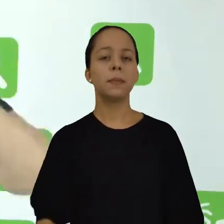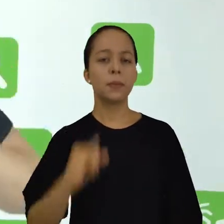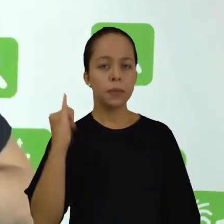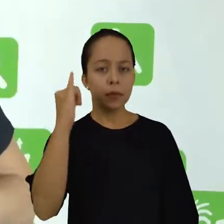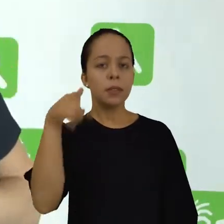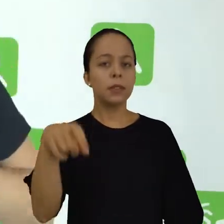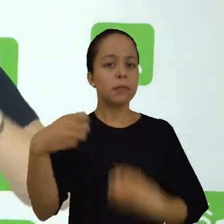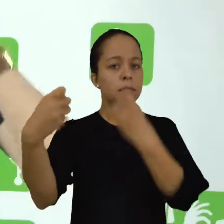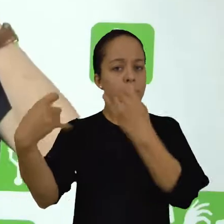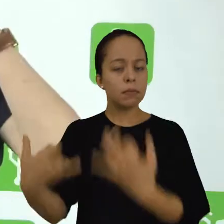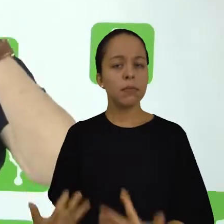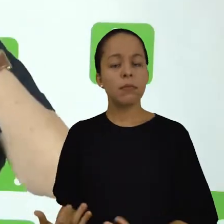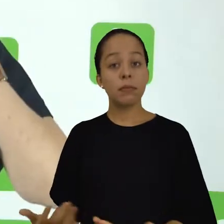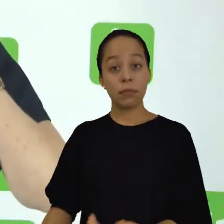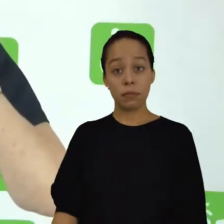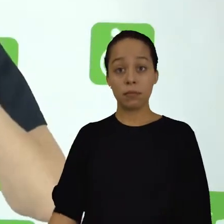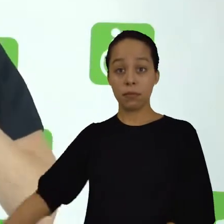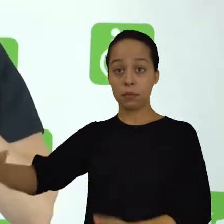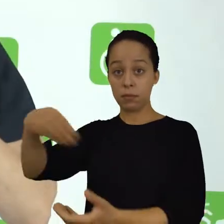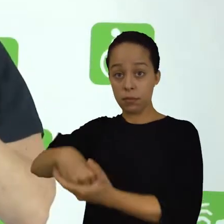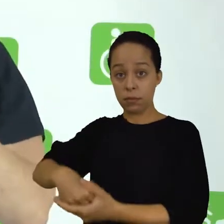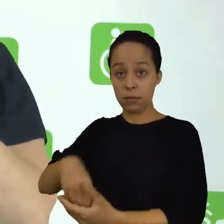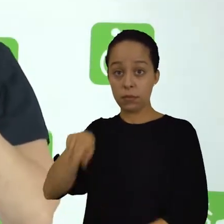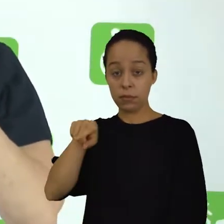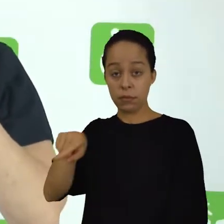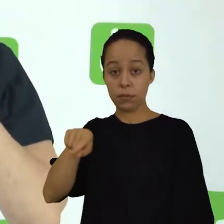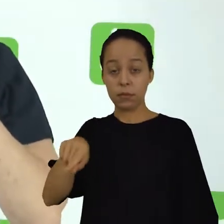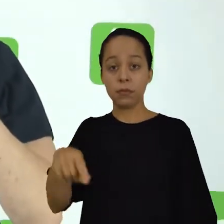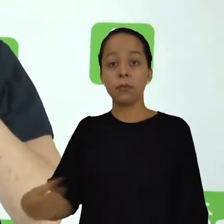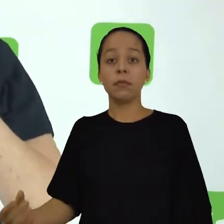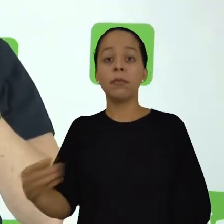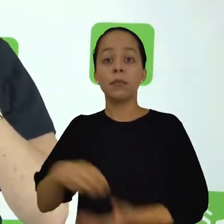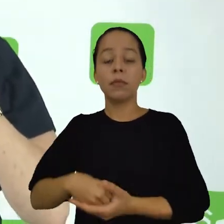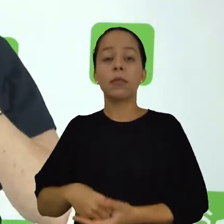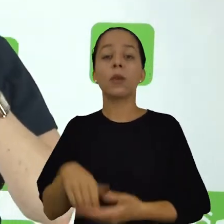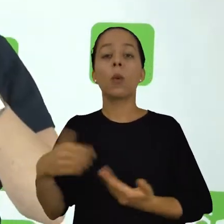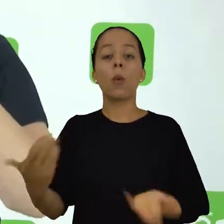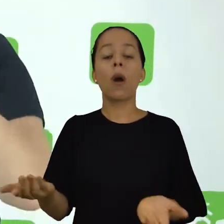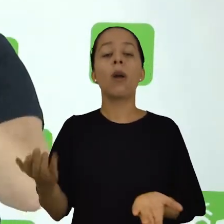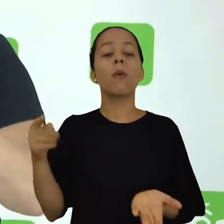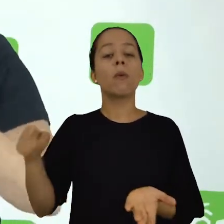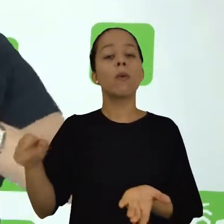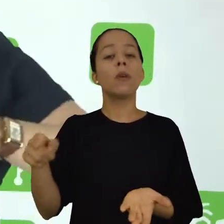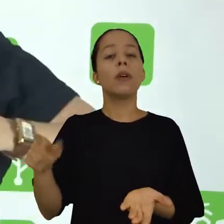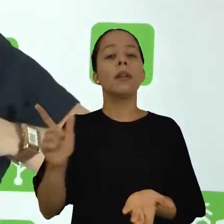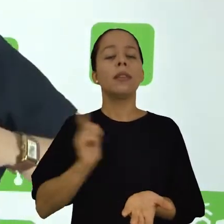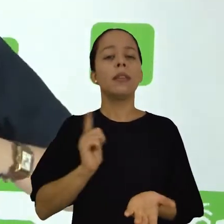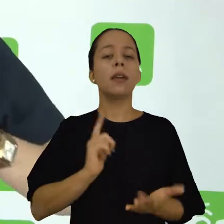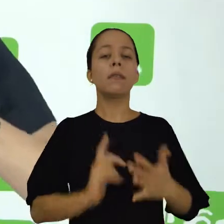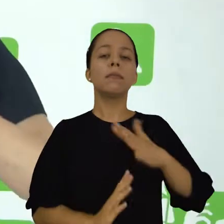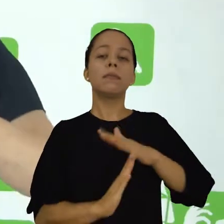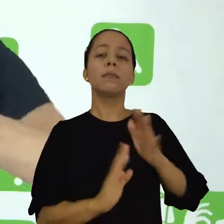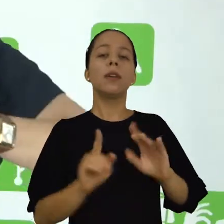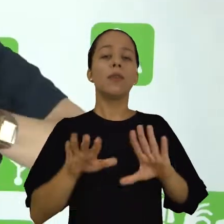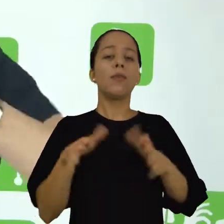importante que você destaque qual é a obra, qual a delimitação, qual a